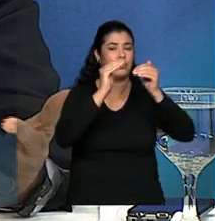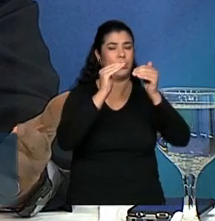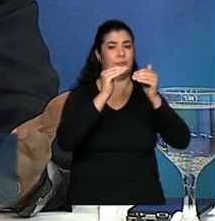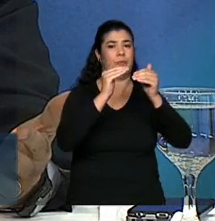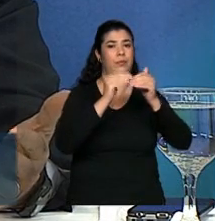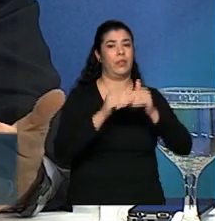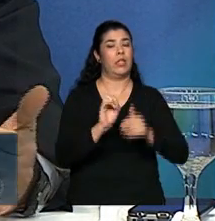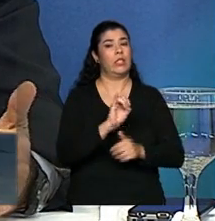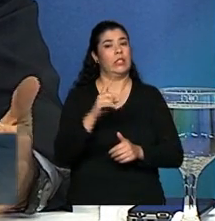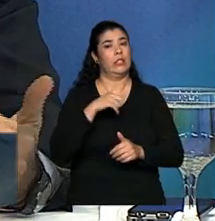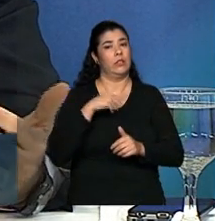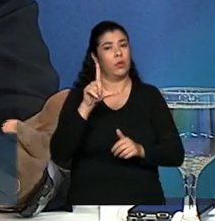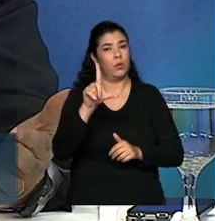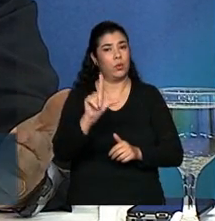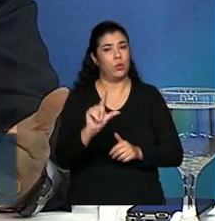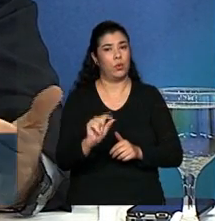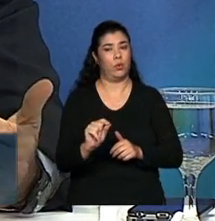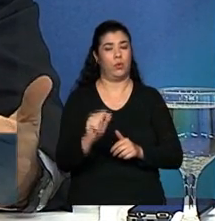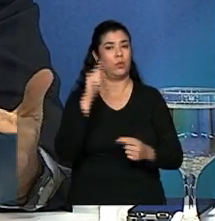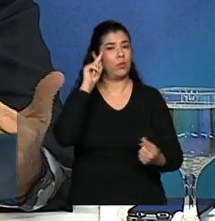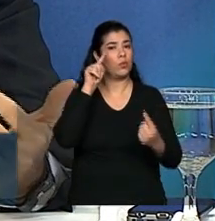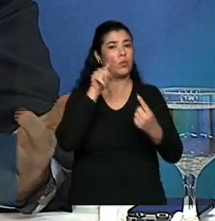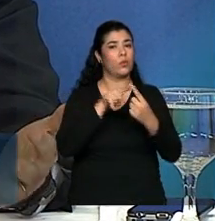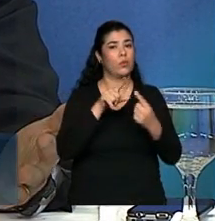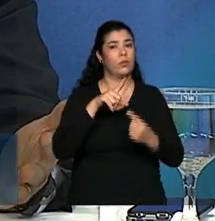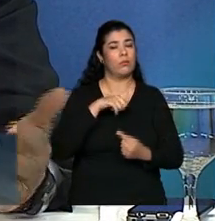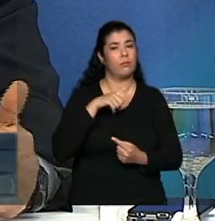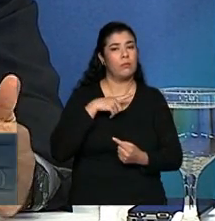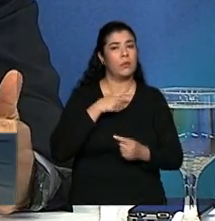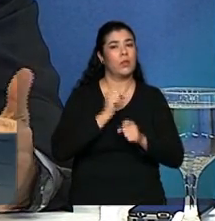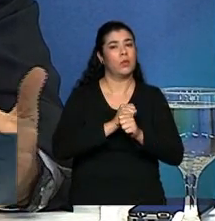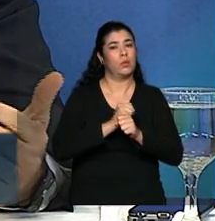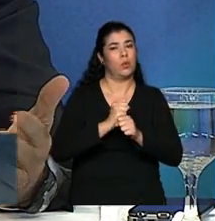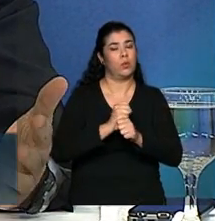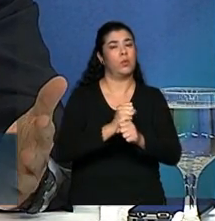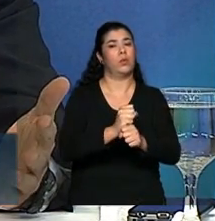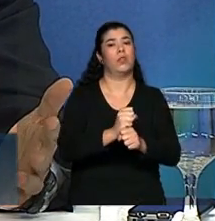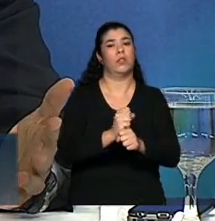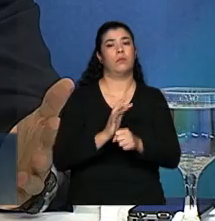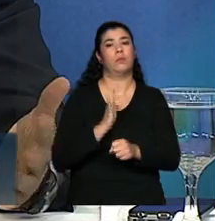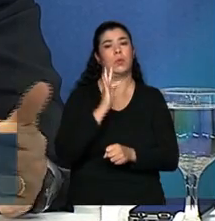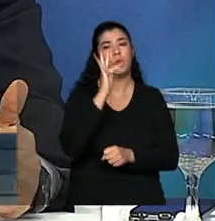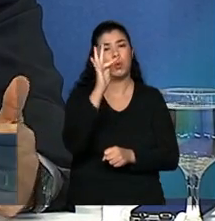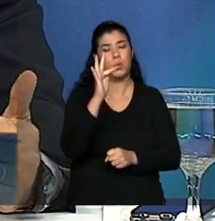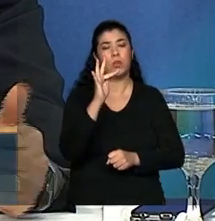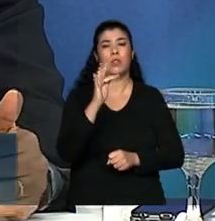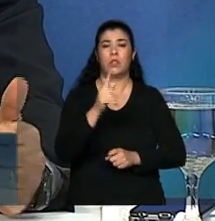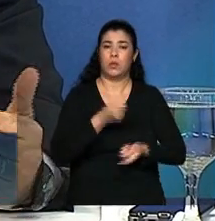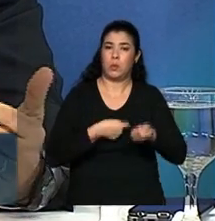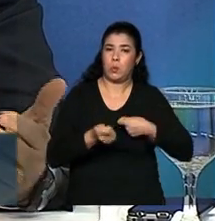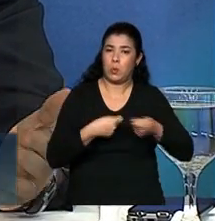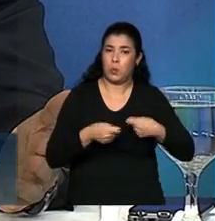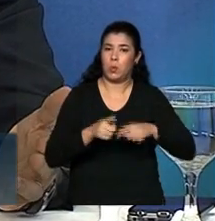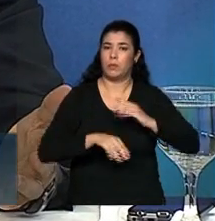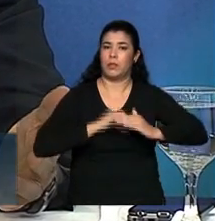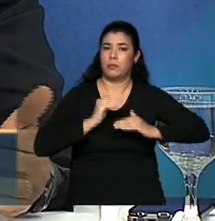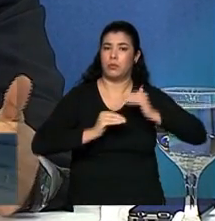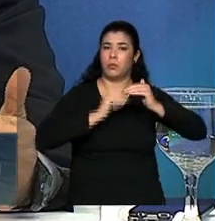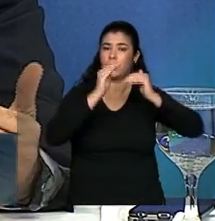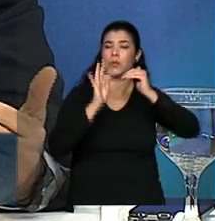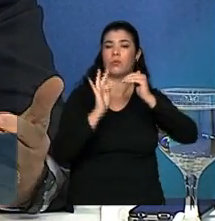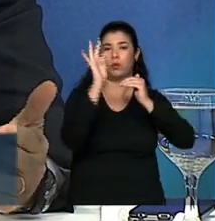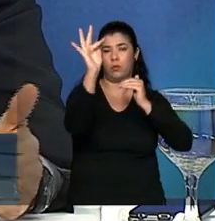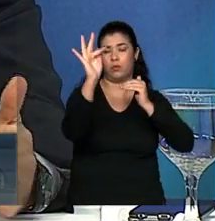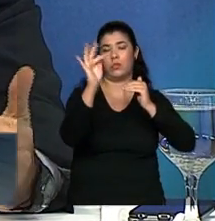O quanto menor? As estimativas que nós temos são estimativas de longo prazo, baseadas na perspectiva de crescimento da economia, mas são estimativas que têm que ser feitas.